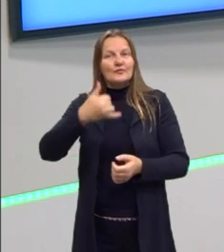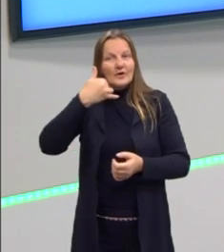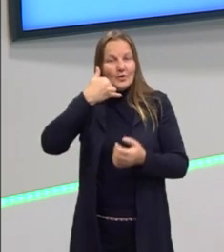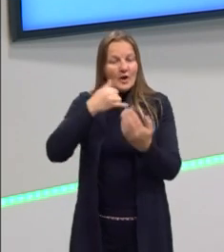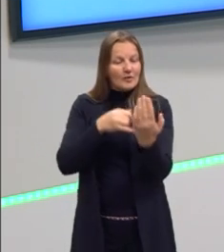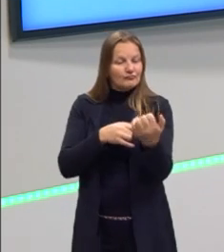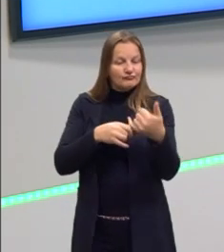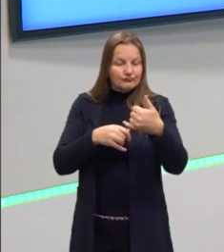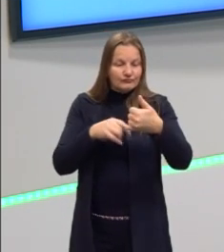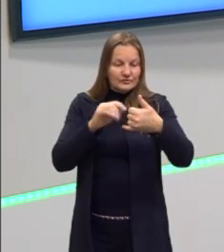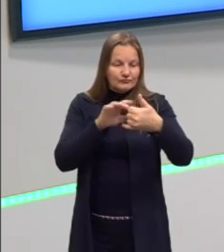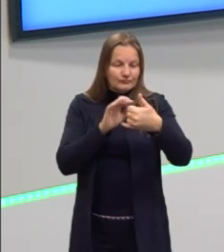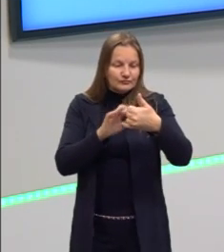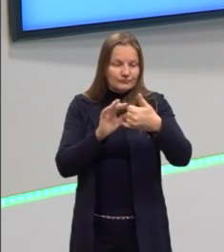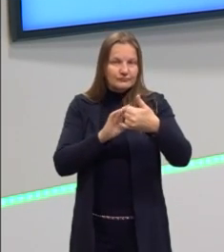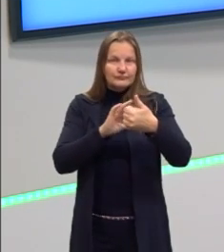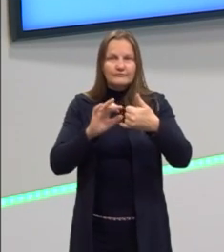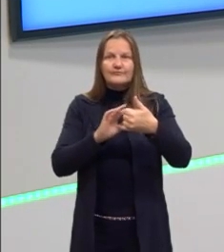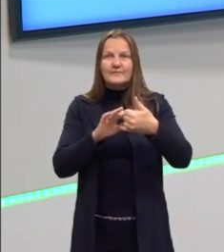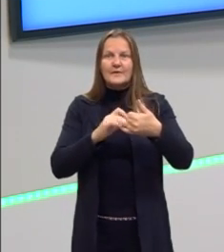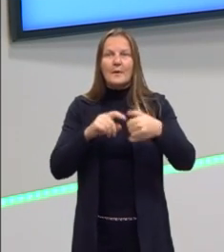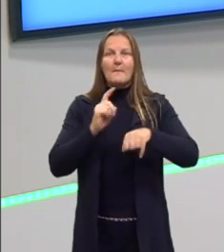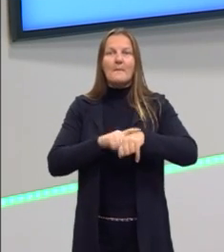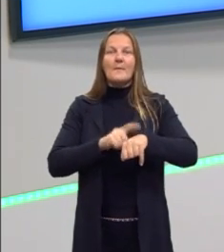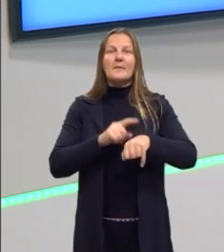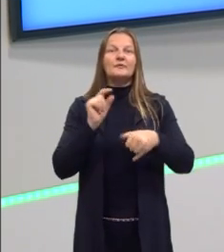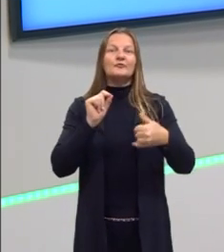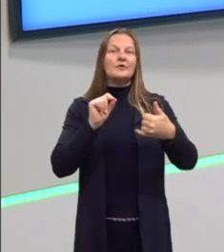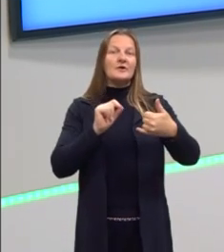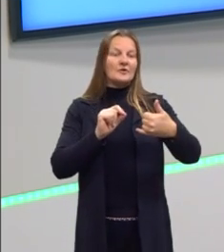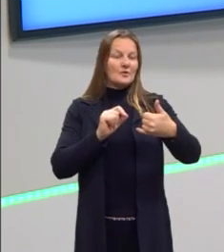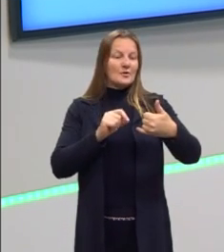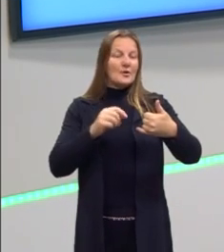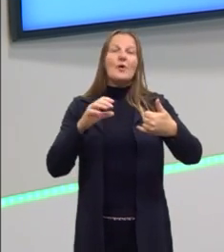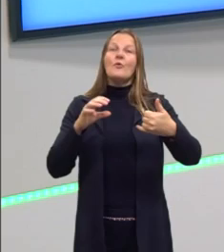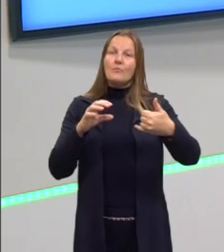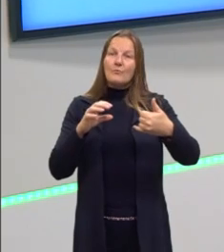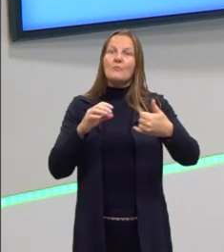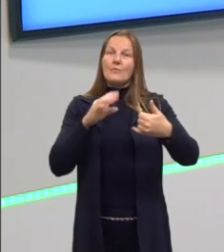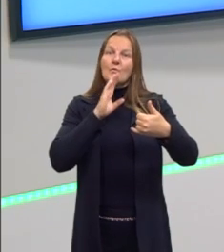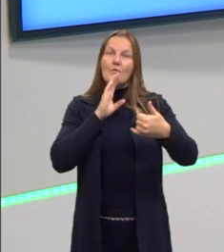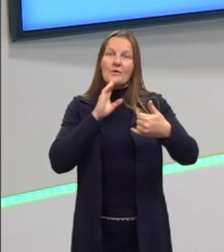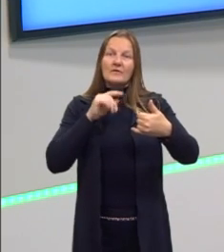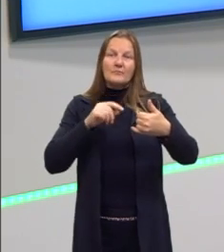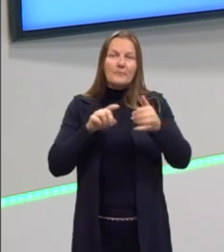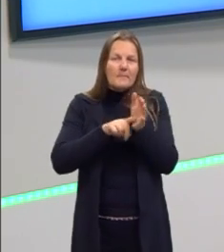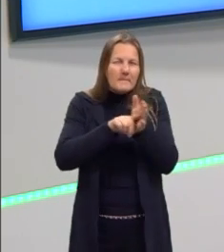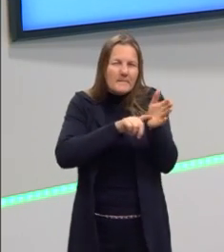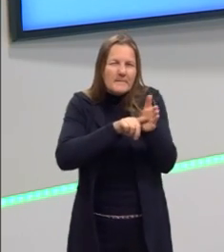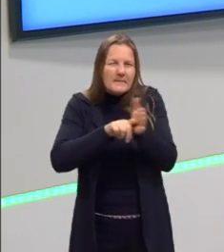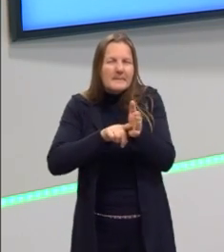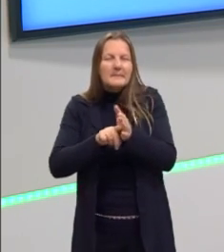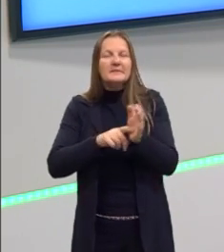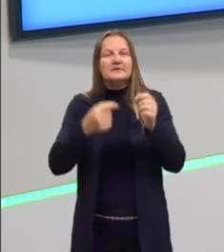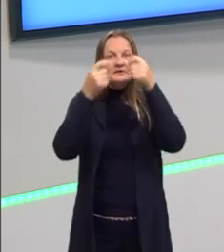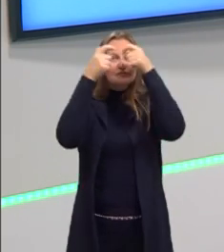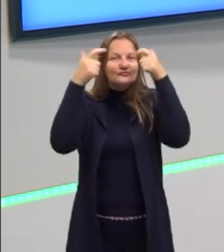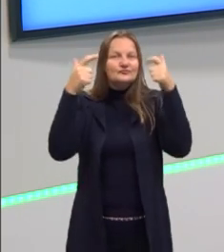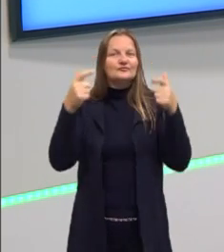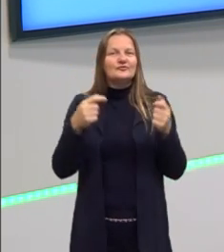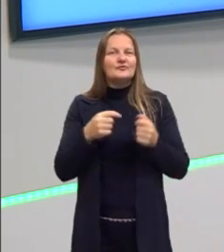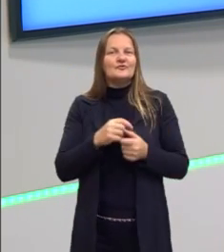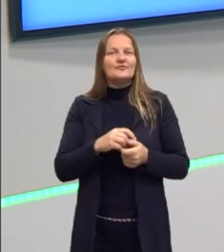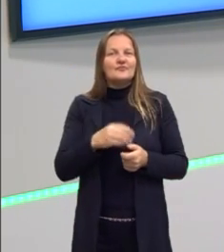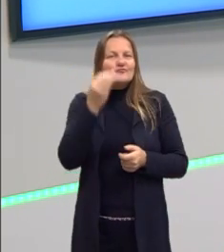mão. E nesse momento eles estão fazendo o quê? Acessando o conhecimento. Seja lá como for,